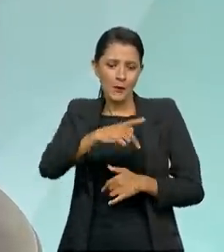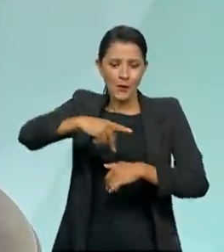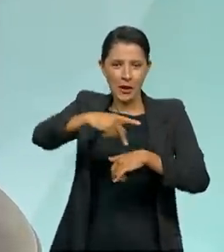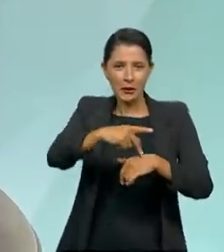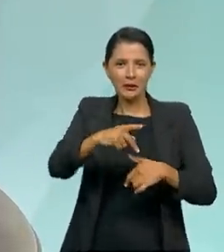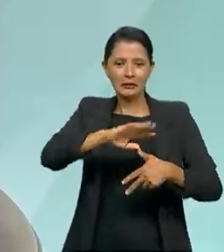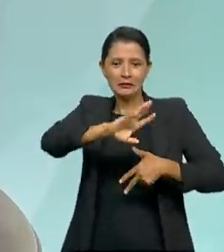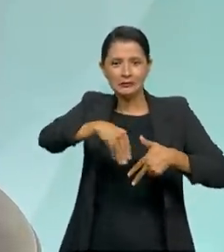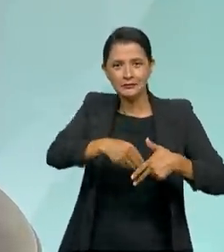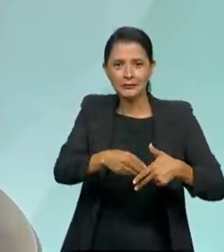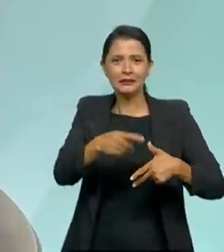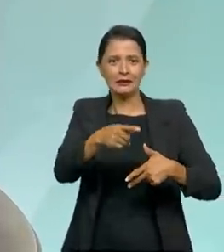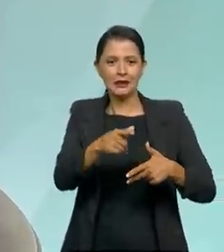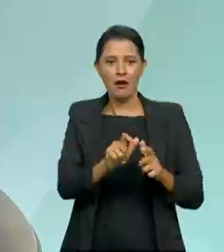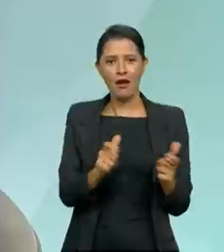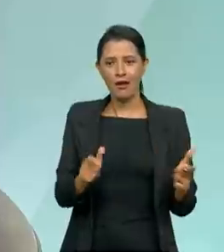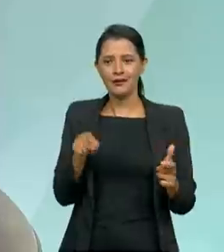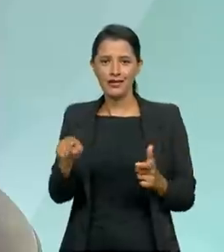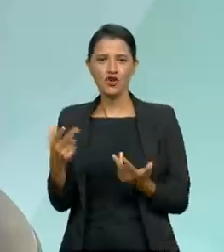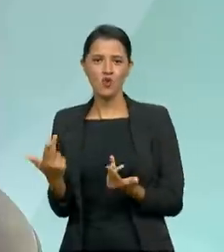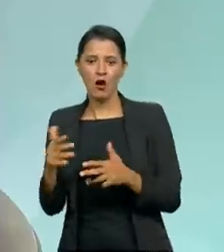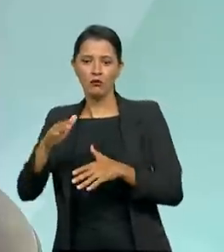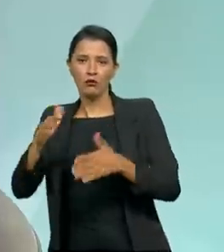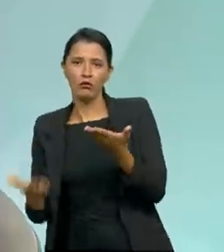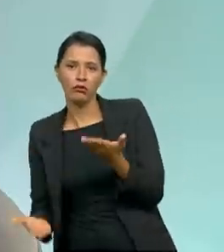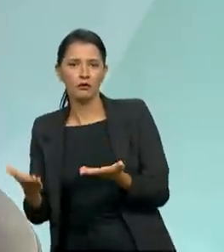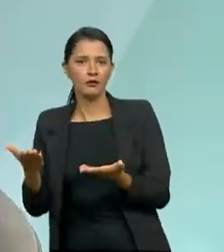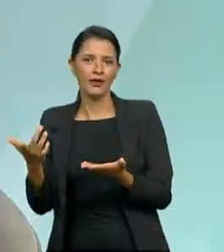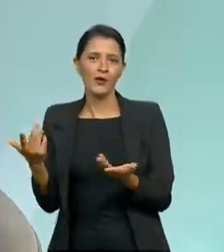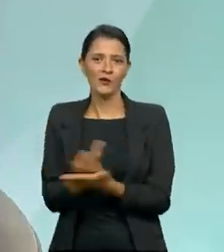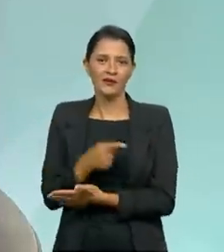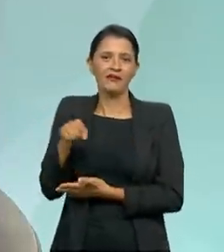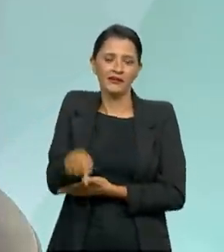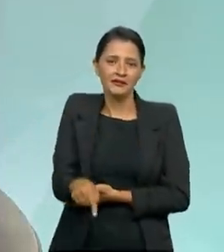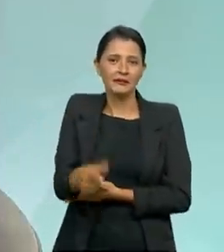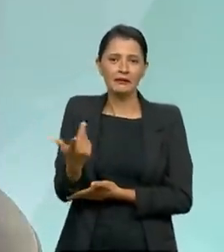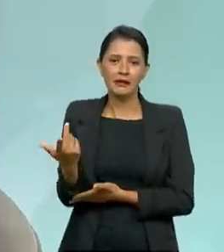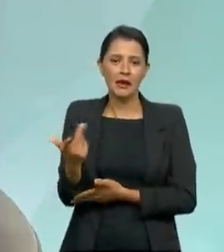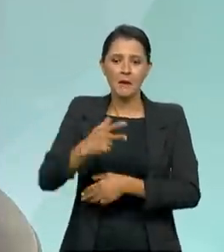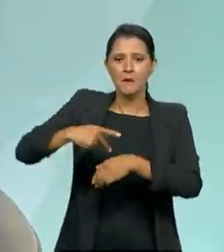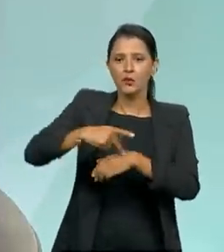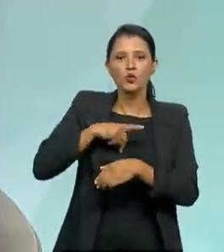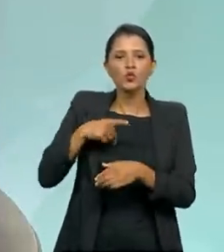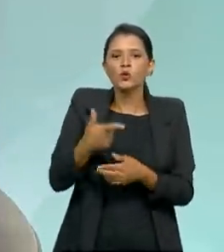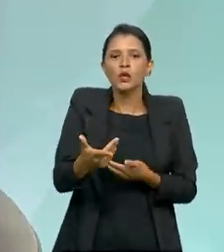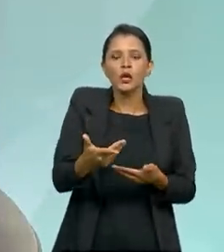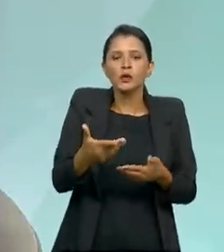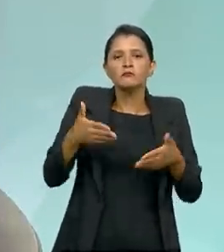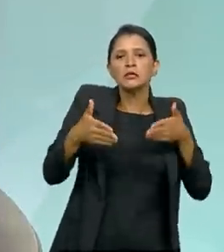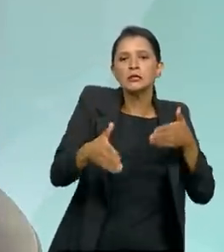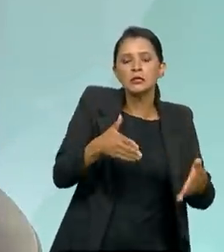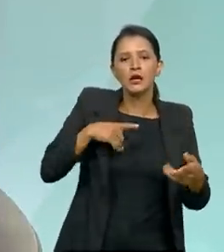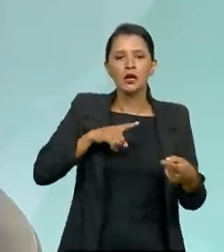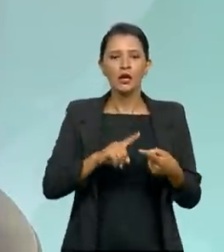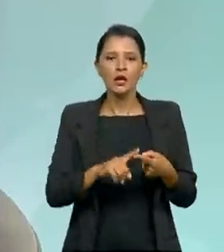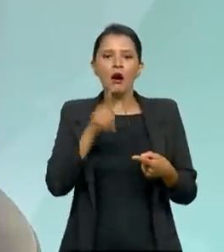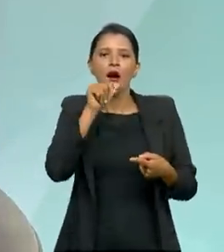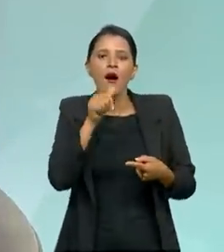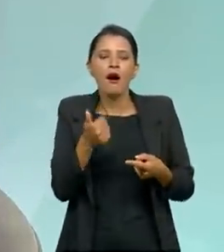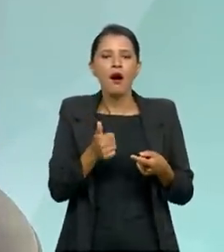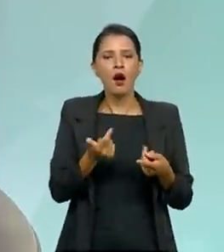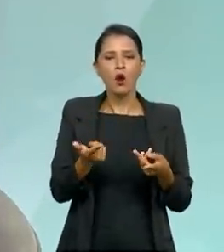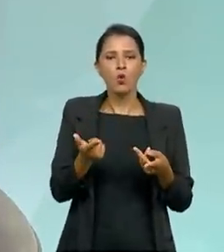países com alto nível de desigualdade social. Países que não têm acesso a coisas básicas, como saneamento, saúde,